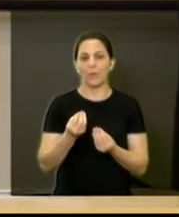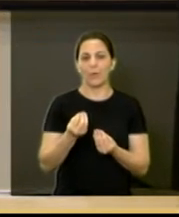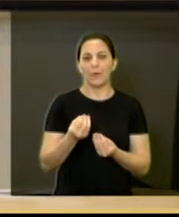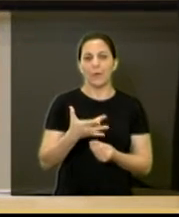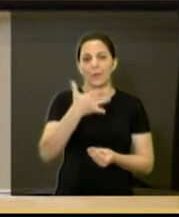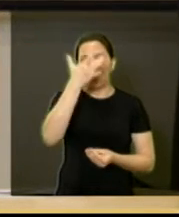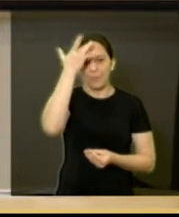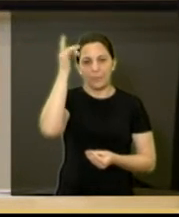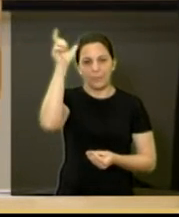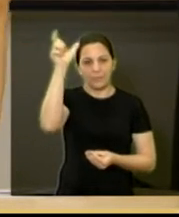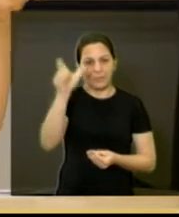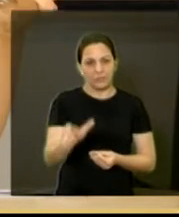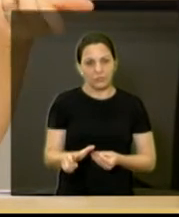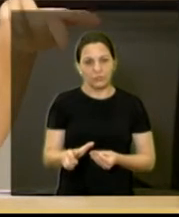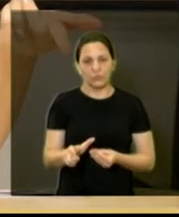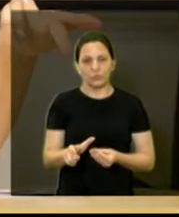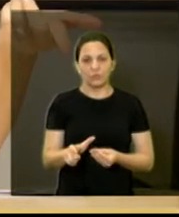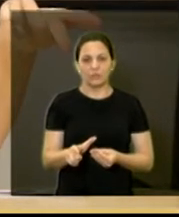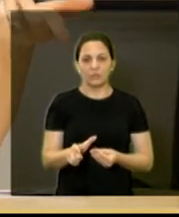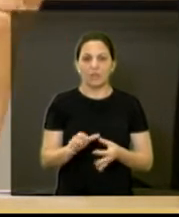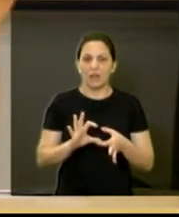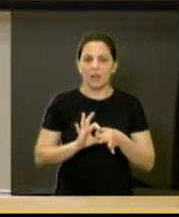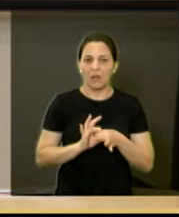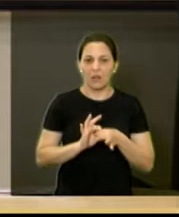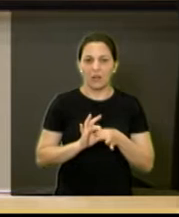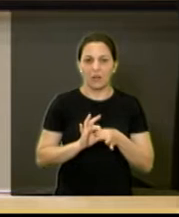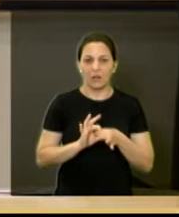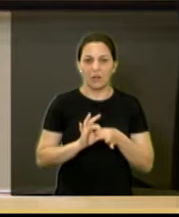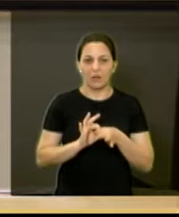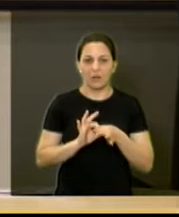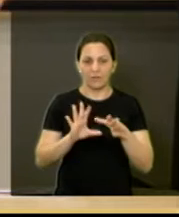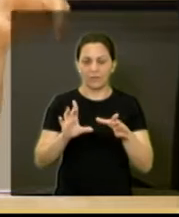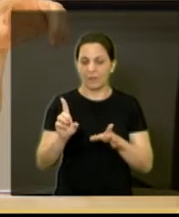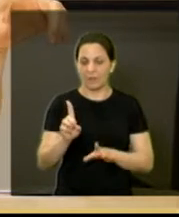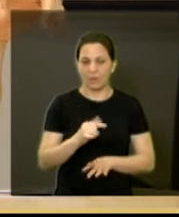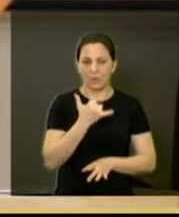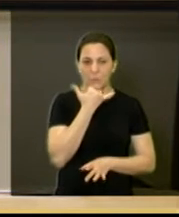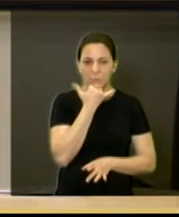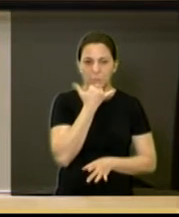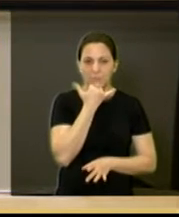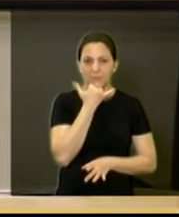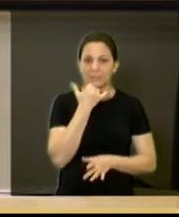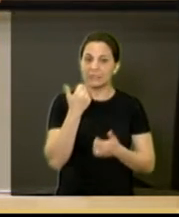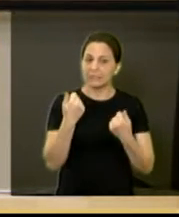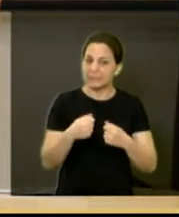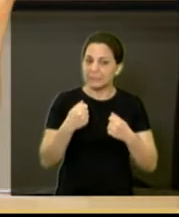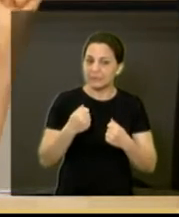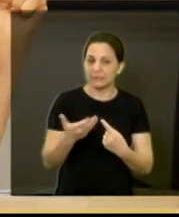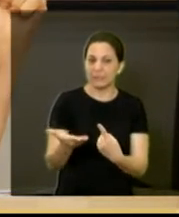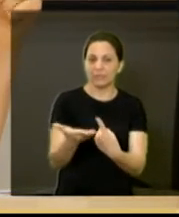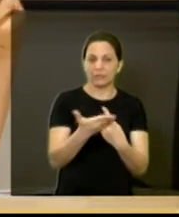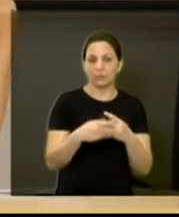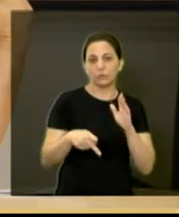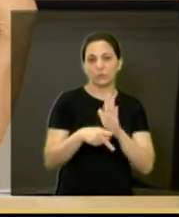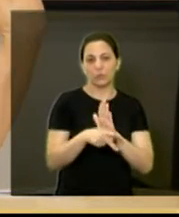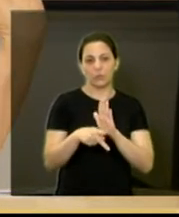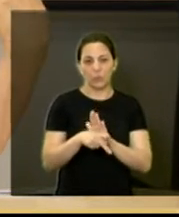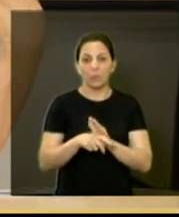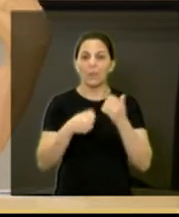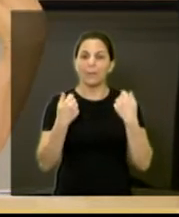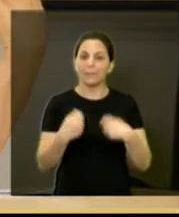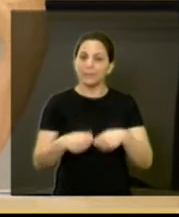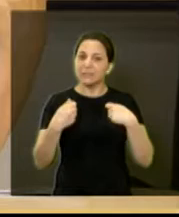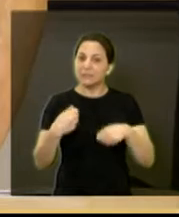independentes, não, desculpa, gente, dependentes, mas que necessitam, não tem